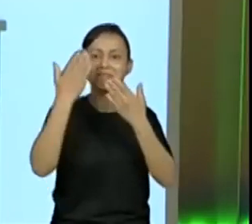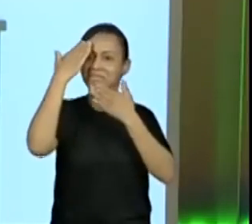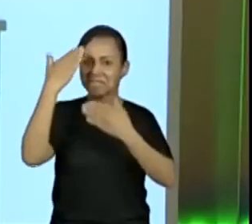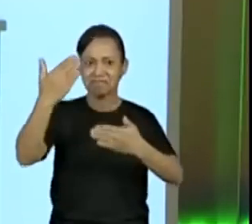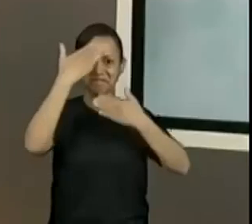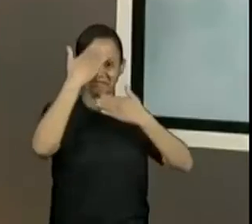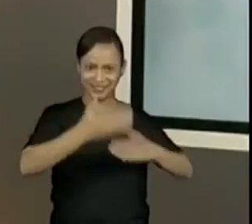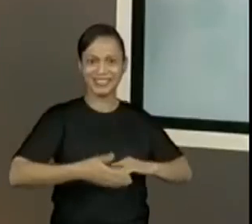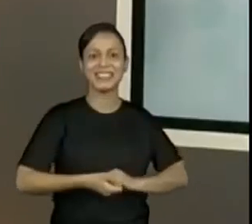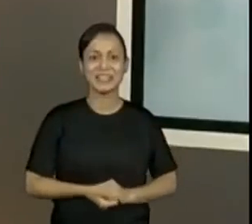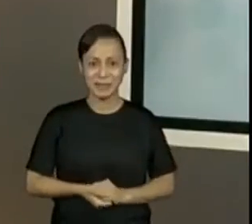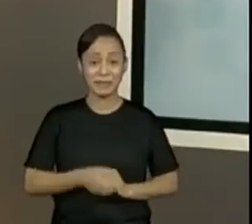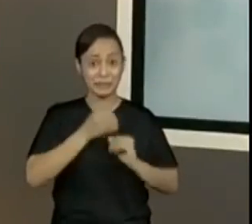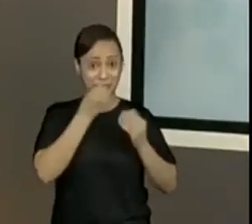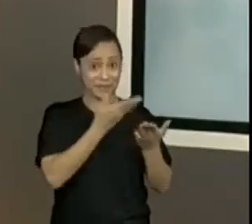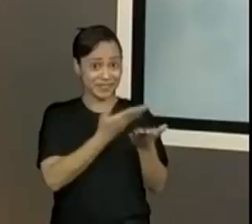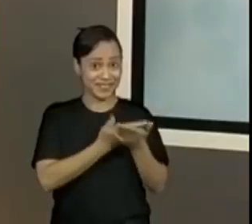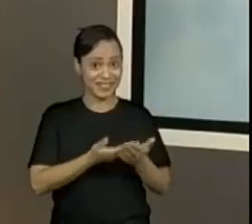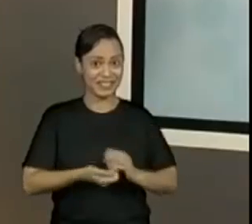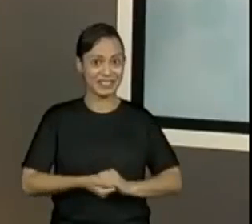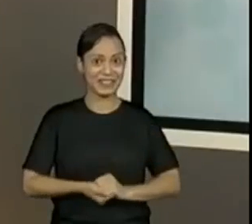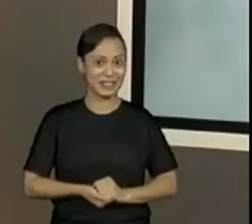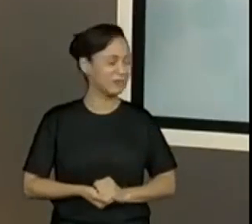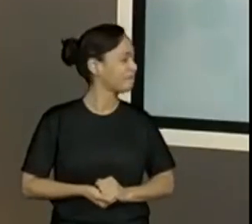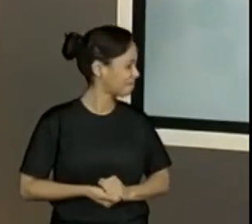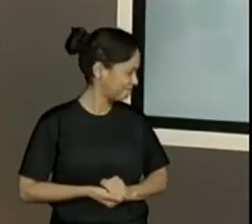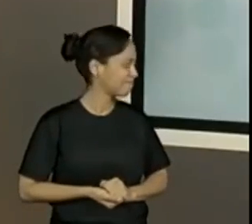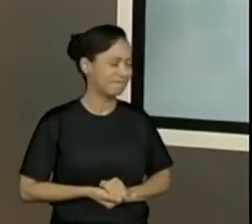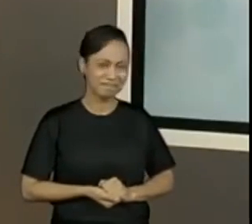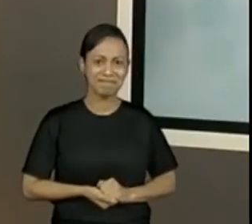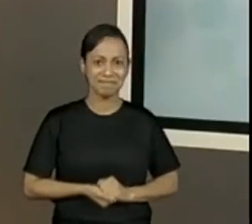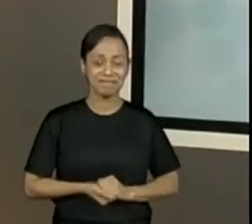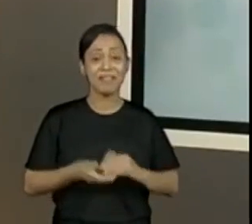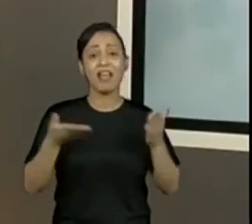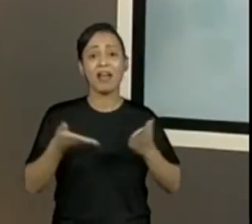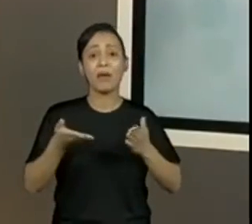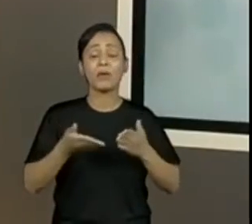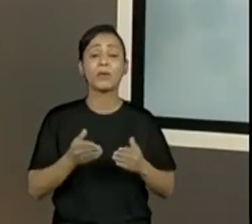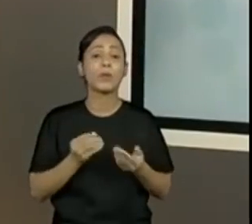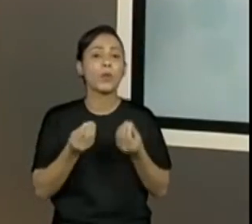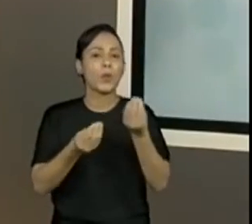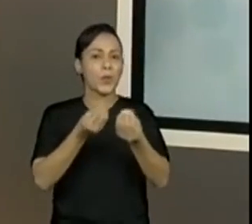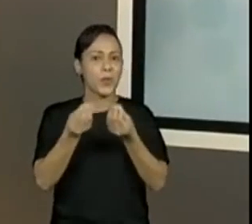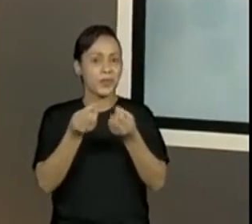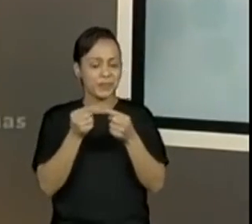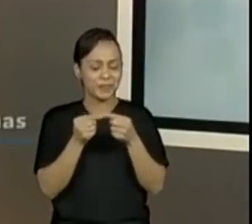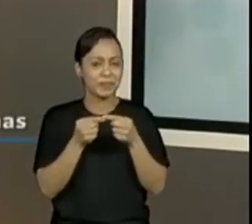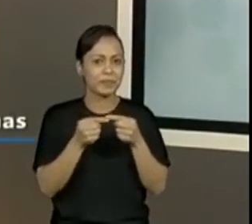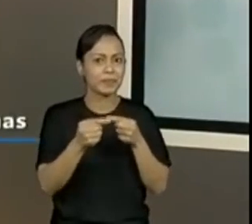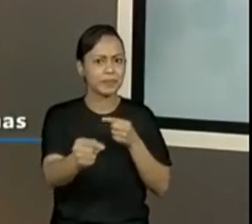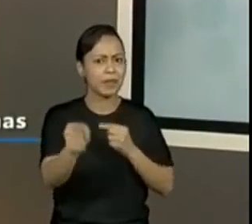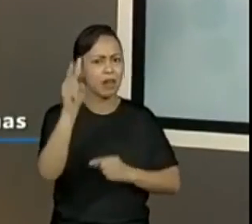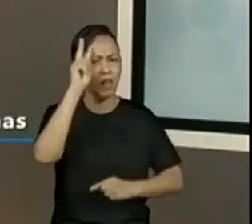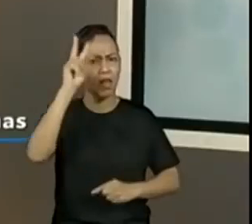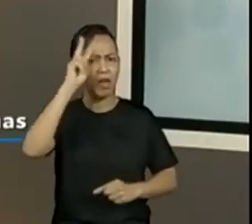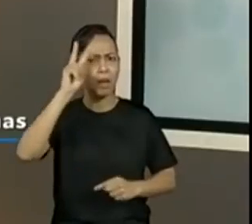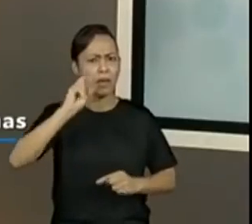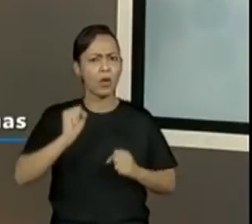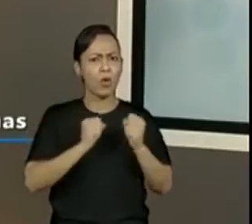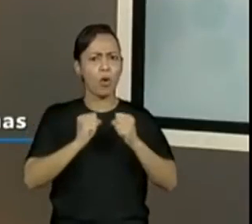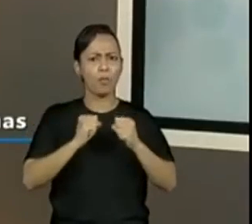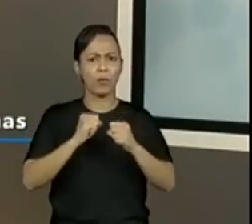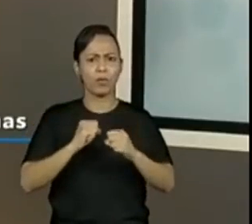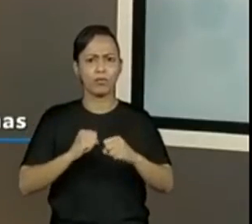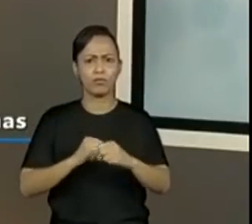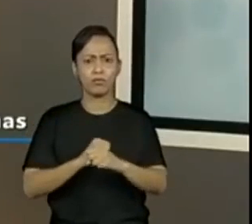boa aula para nós. Antes de começar a aula, vamos explicar que essa é uma semana que a gente vai trabalhar a recuperação. O que